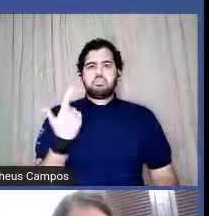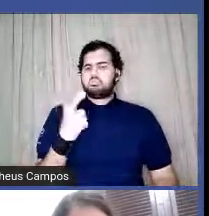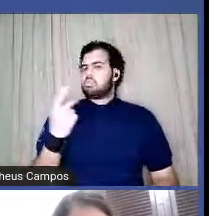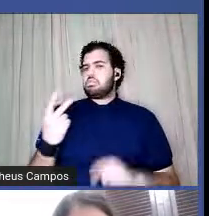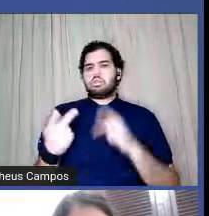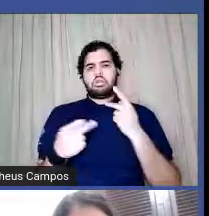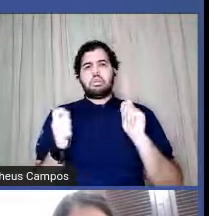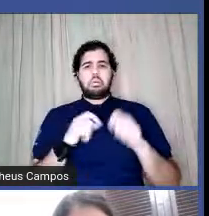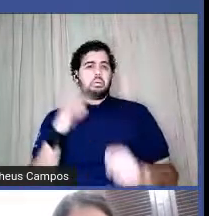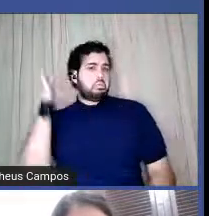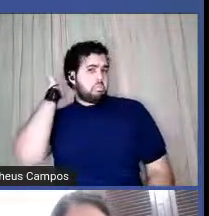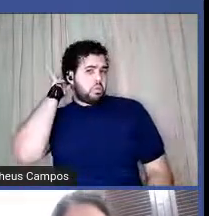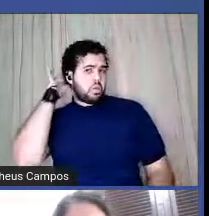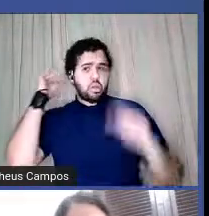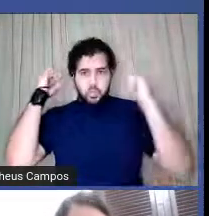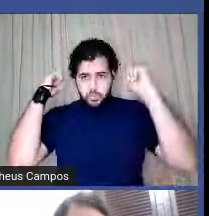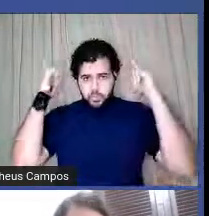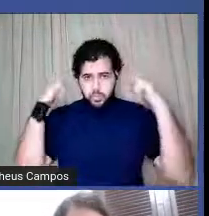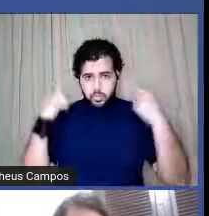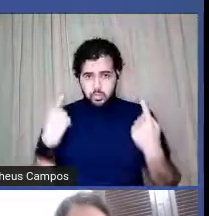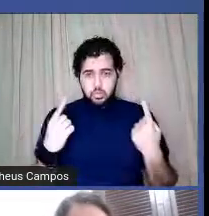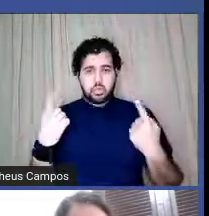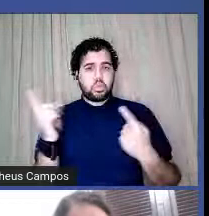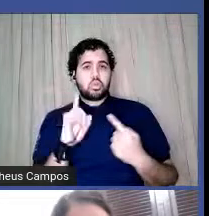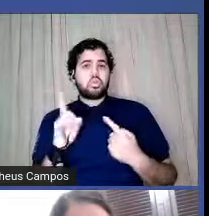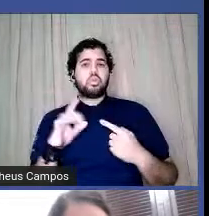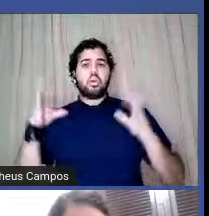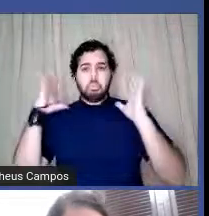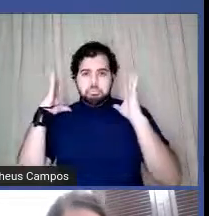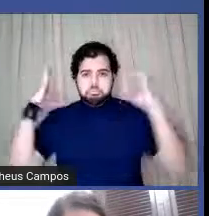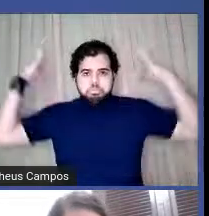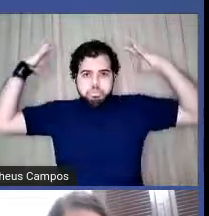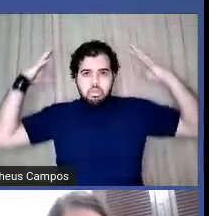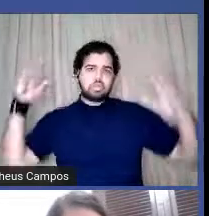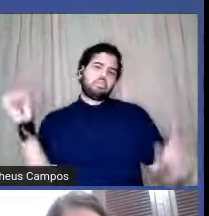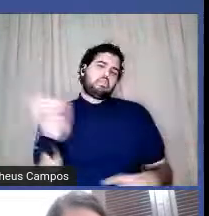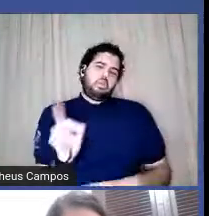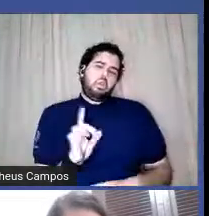do cabelo, porque o é ondulado, não é um cabelão crespo. Mas, assim,